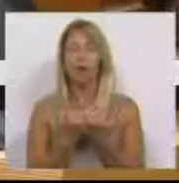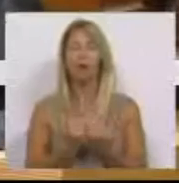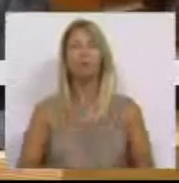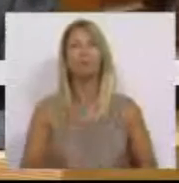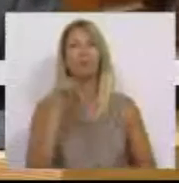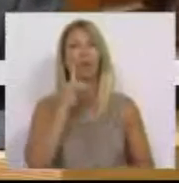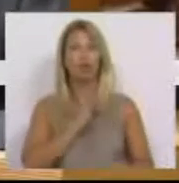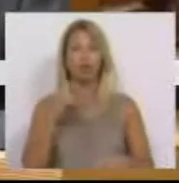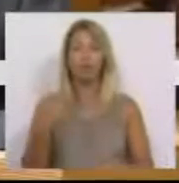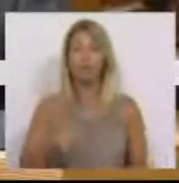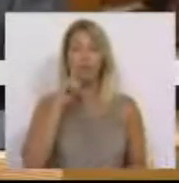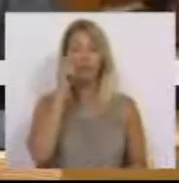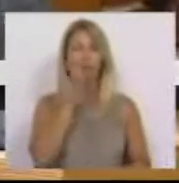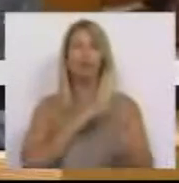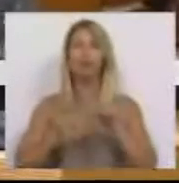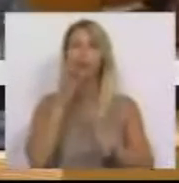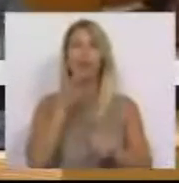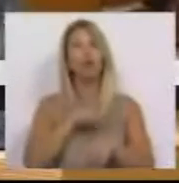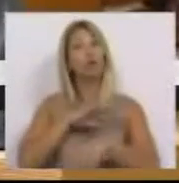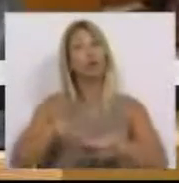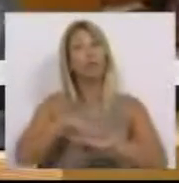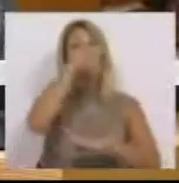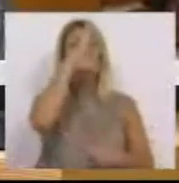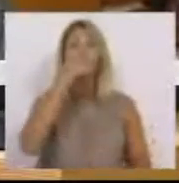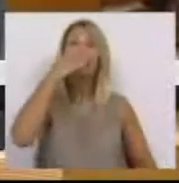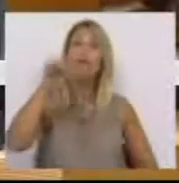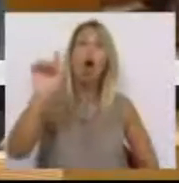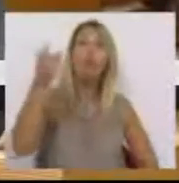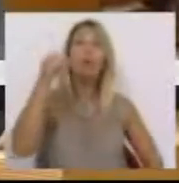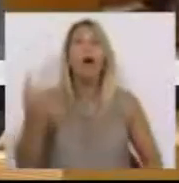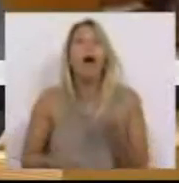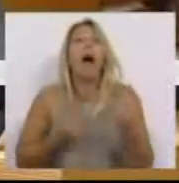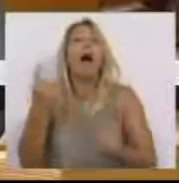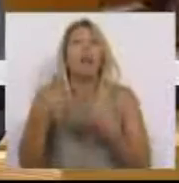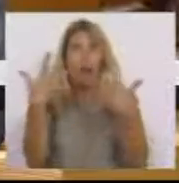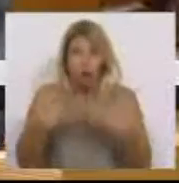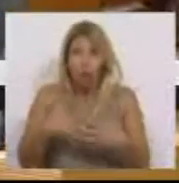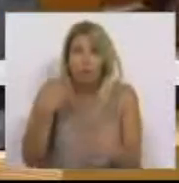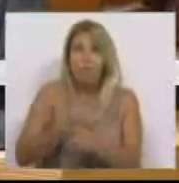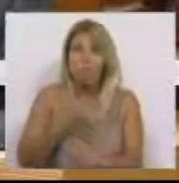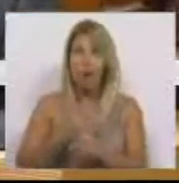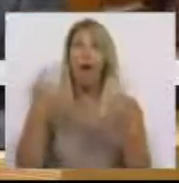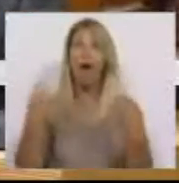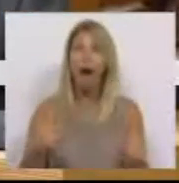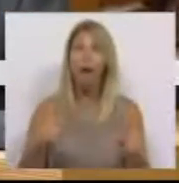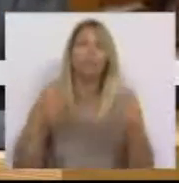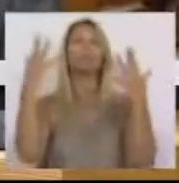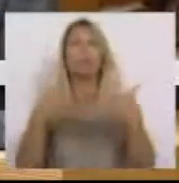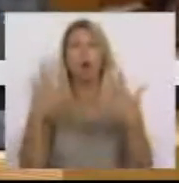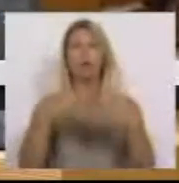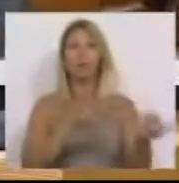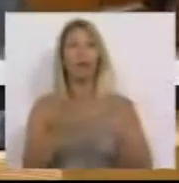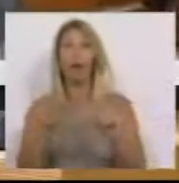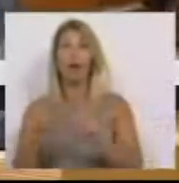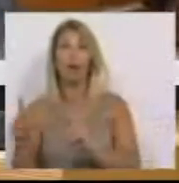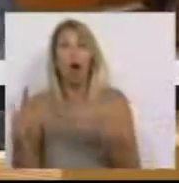Deputados, Srs. Membros do Governo, Se, porventura, alguém ainda tivesse dúvidas, este orçamento retificativo, disse